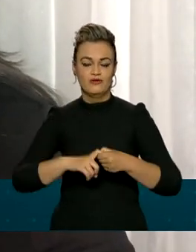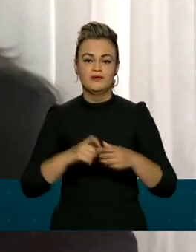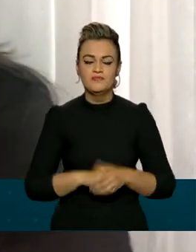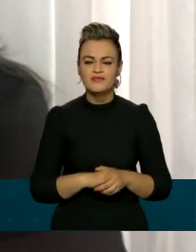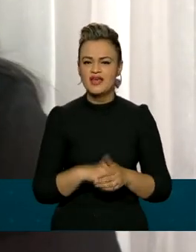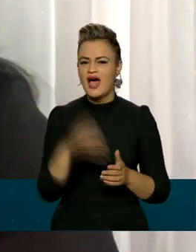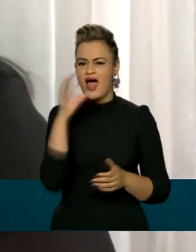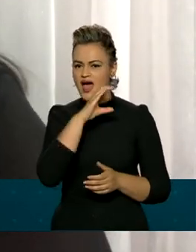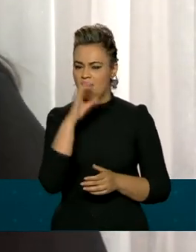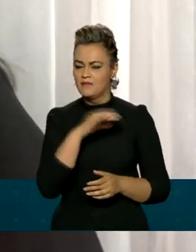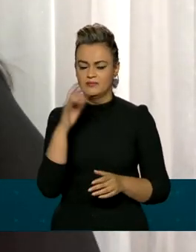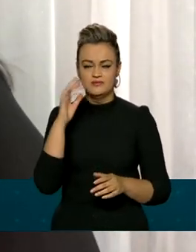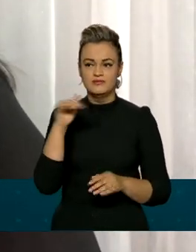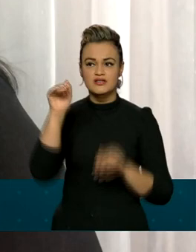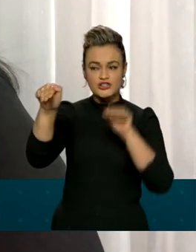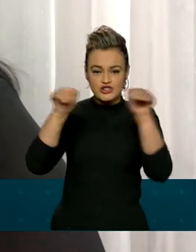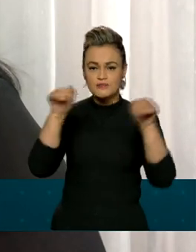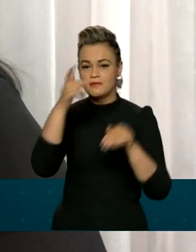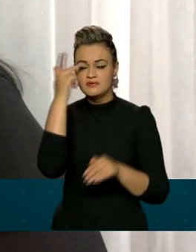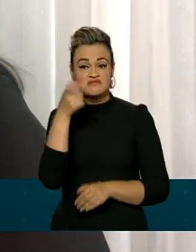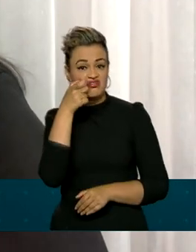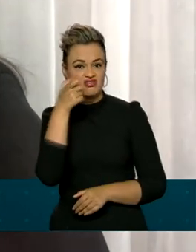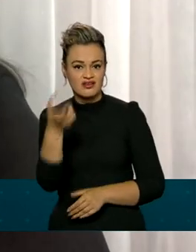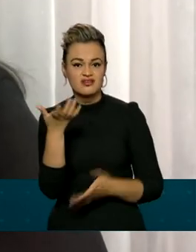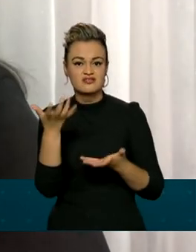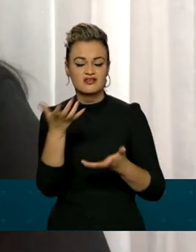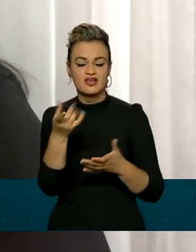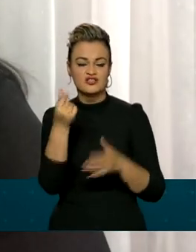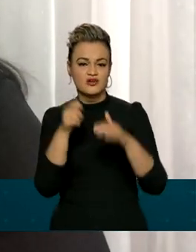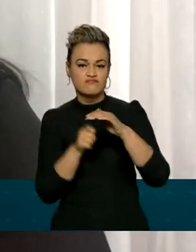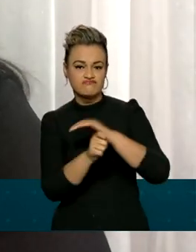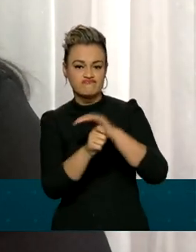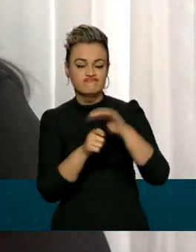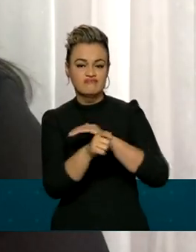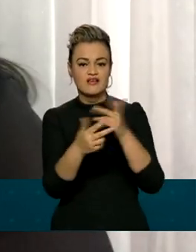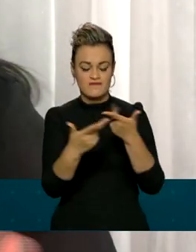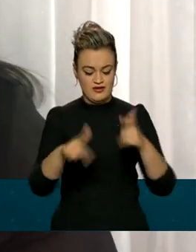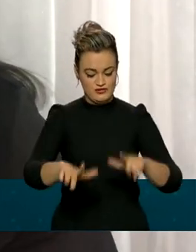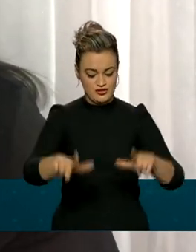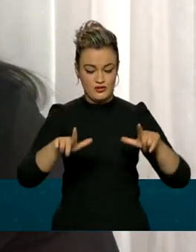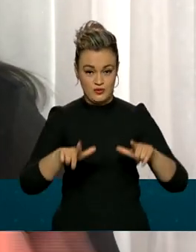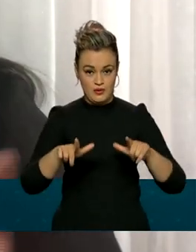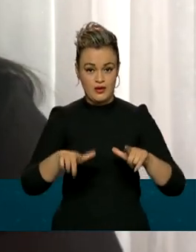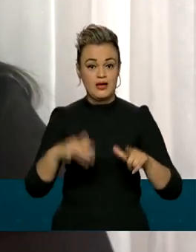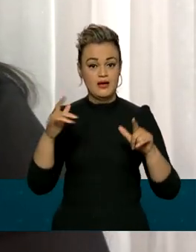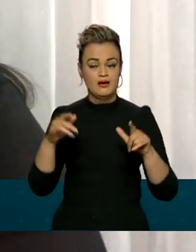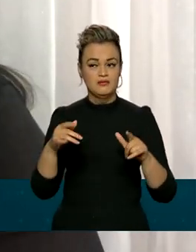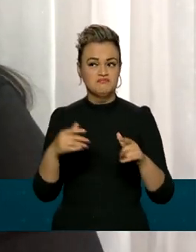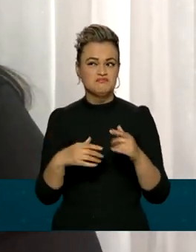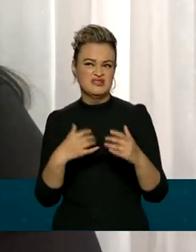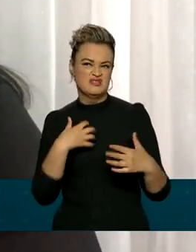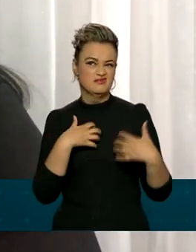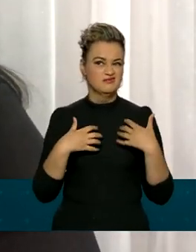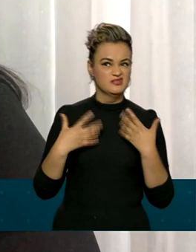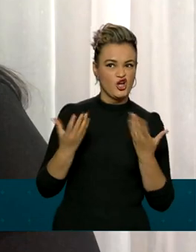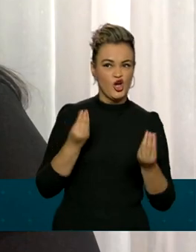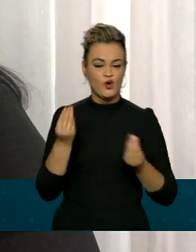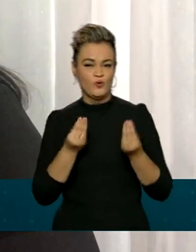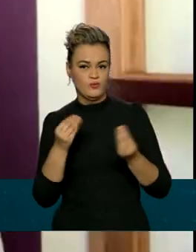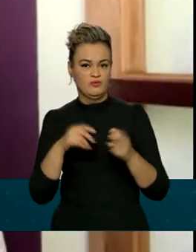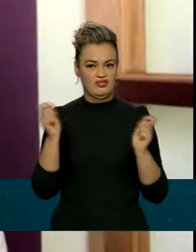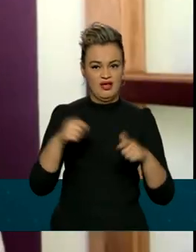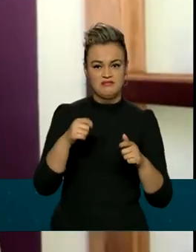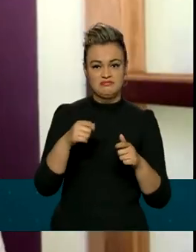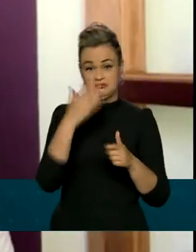a liquidez e atrair aqueles clientes interessados em investir no mercado de títulos, mas inseguros por falta de conhecimento no